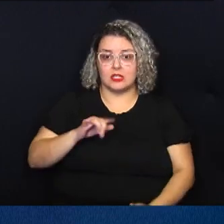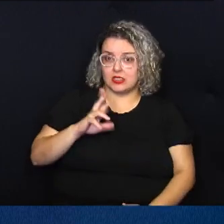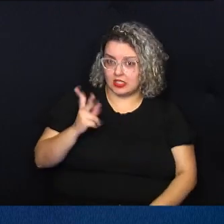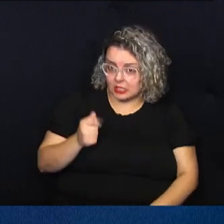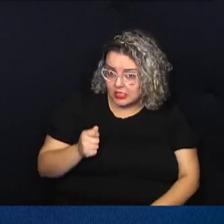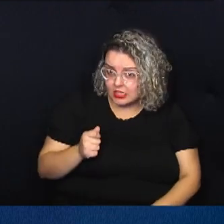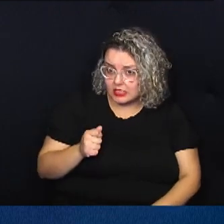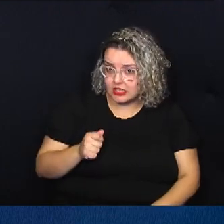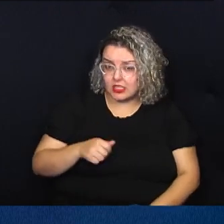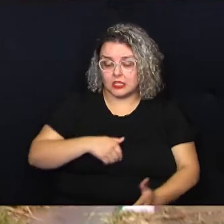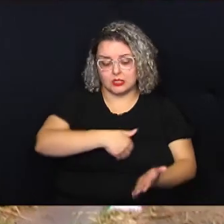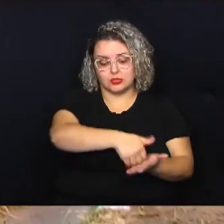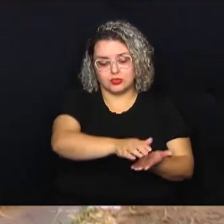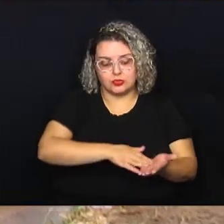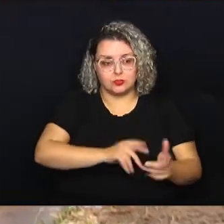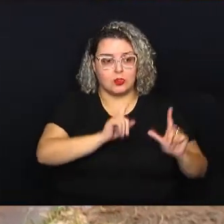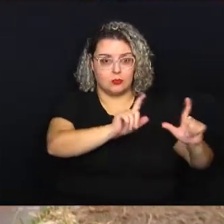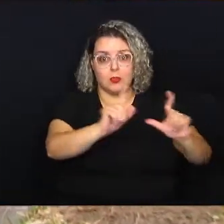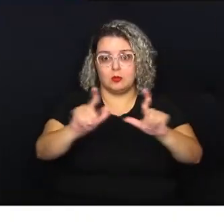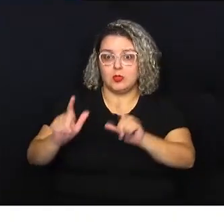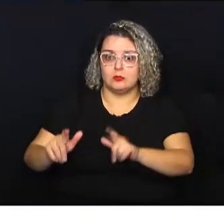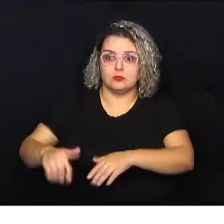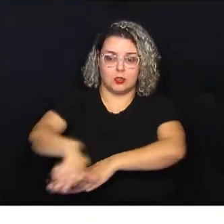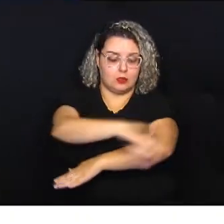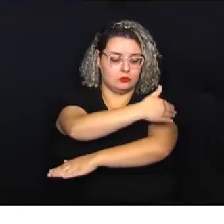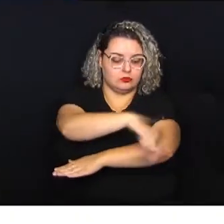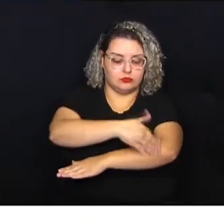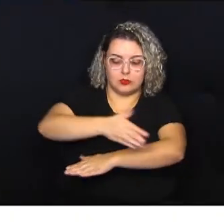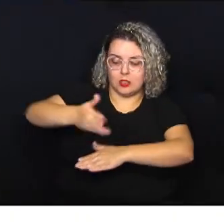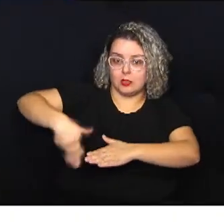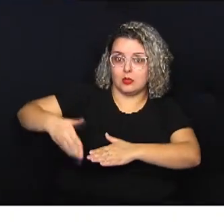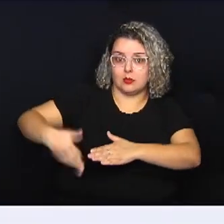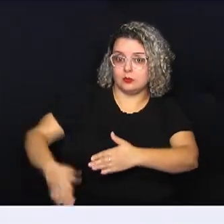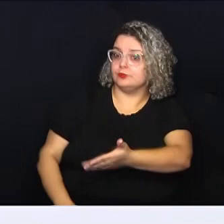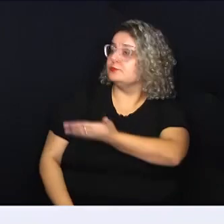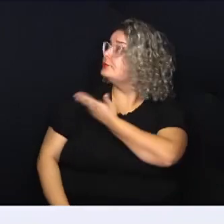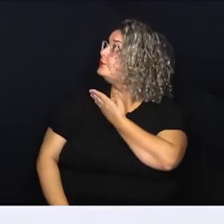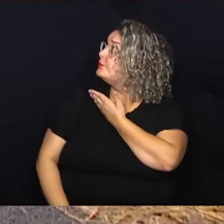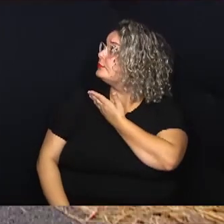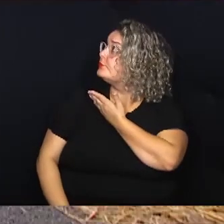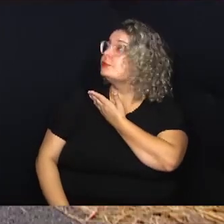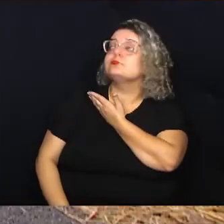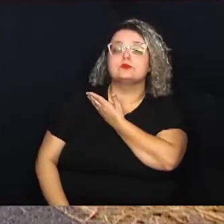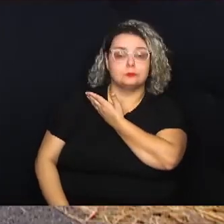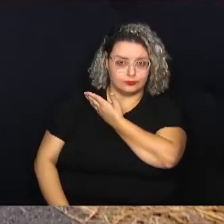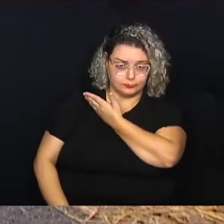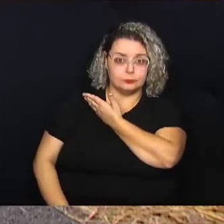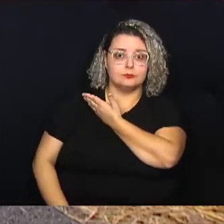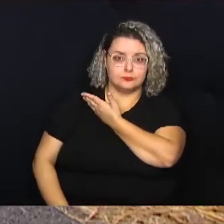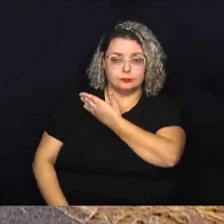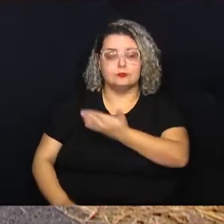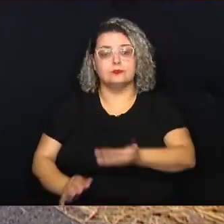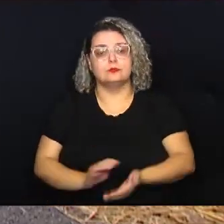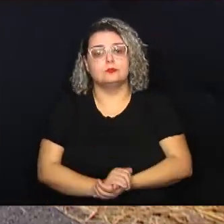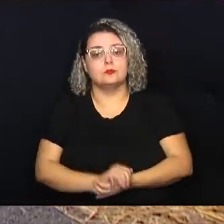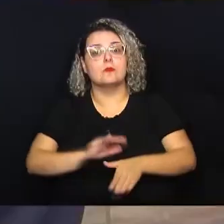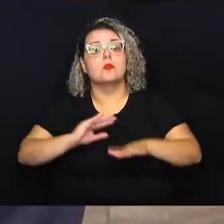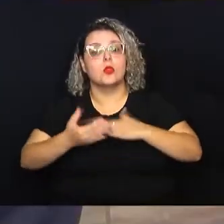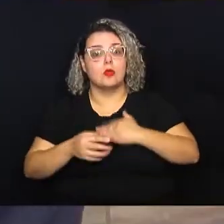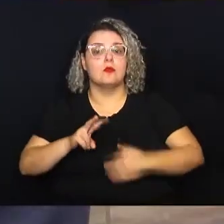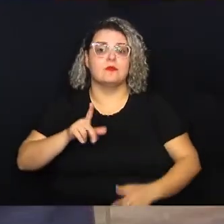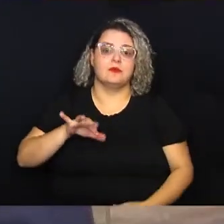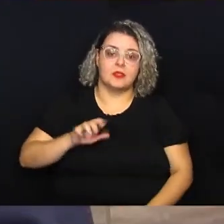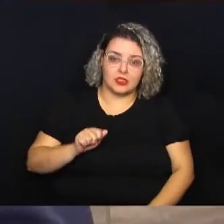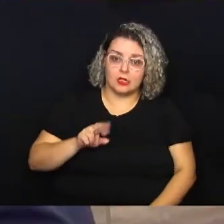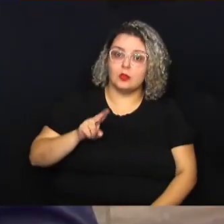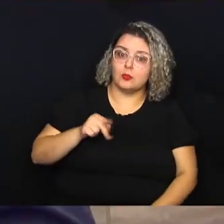vertical e horizontal no cruzamento das ruas Roberto Batista Dias e Paulo Viana Souza, no bairro Vila União.